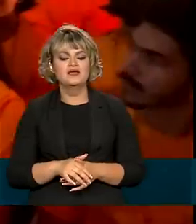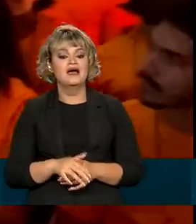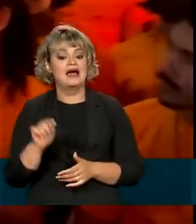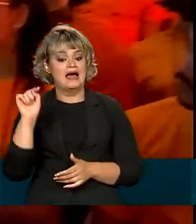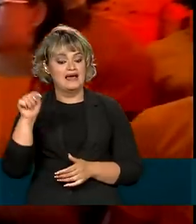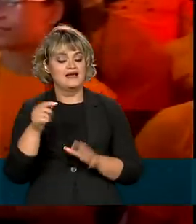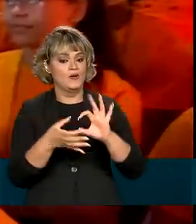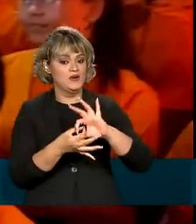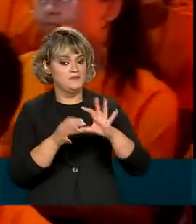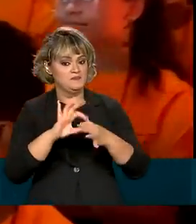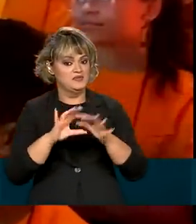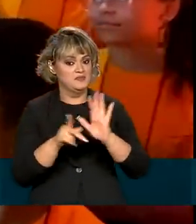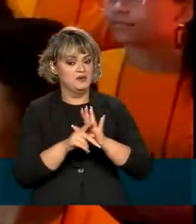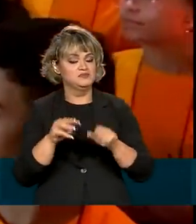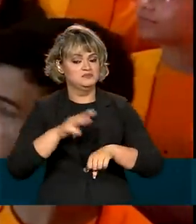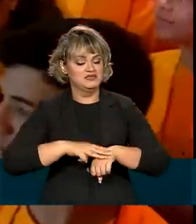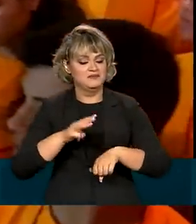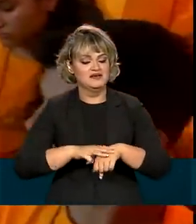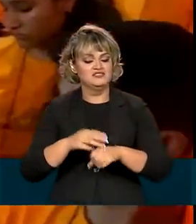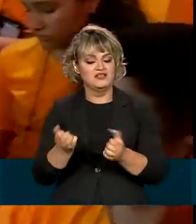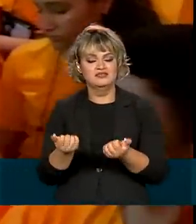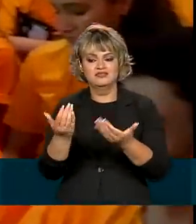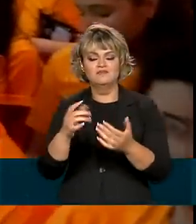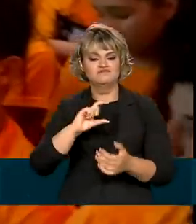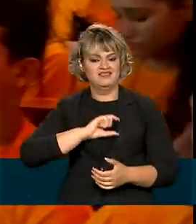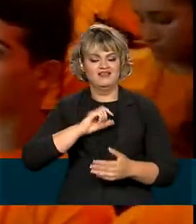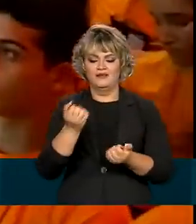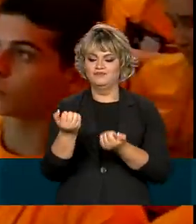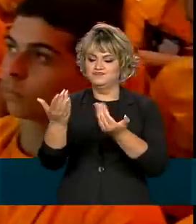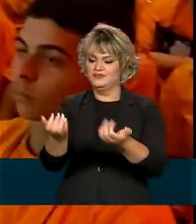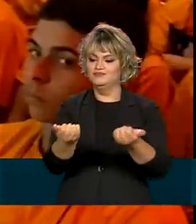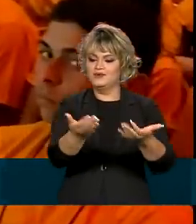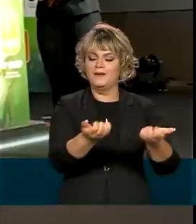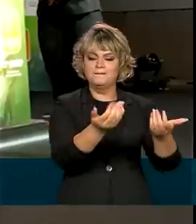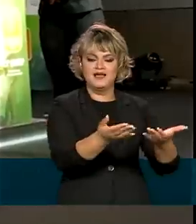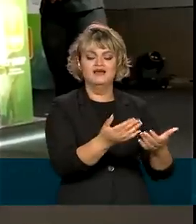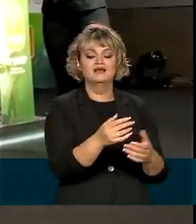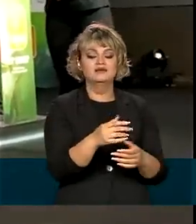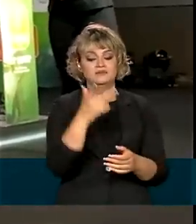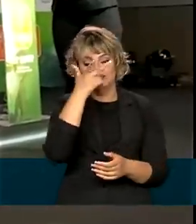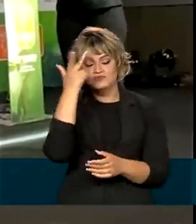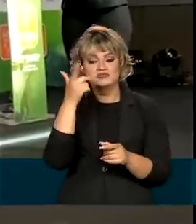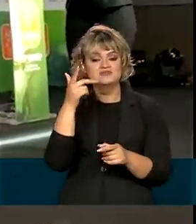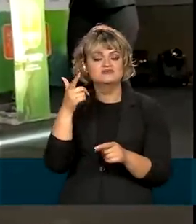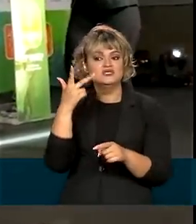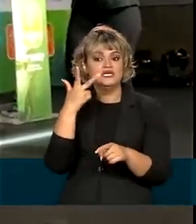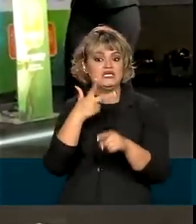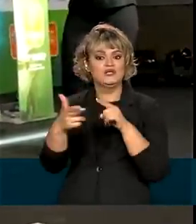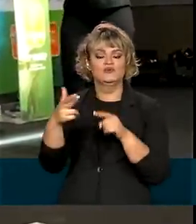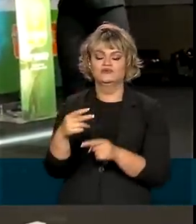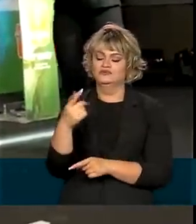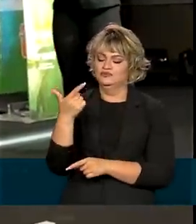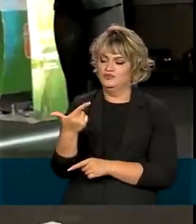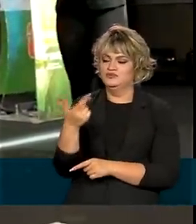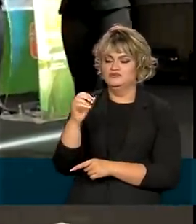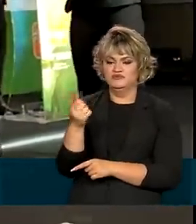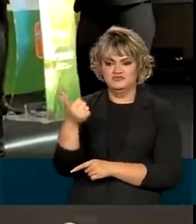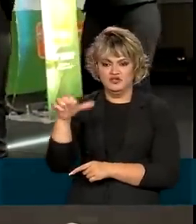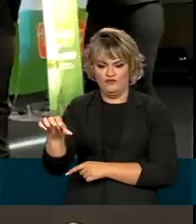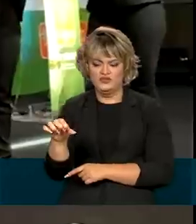a Olimpíada de Matemática entregou as medalhas dos vencedores da edição de 2019. Ao todo,